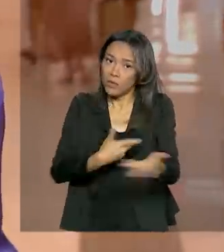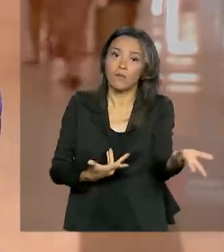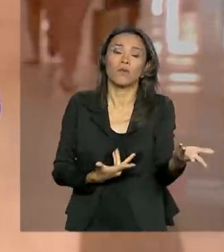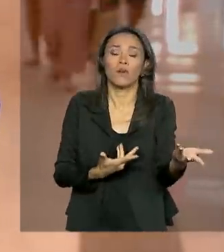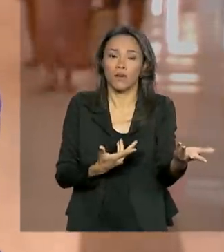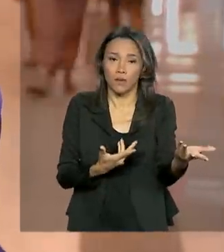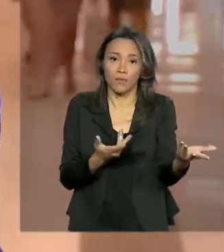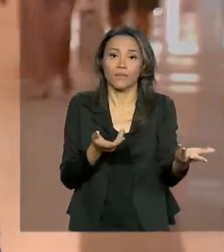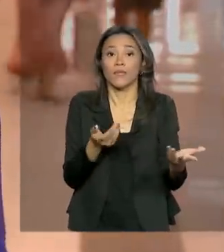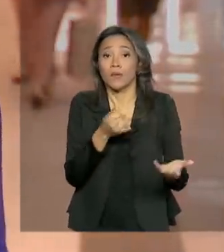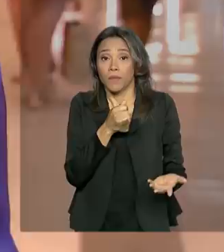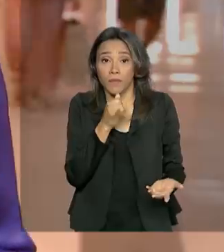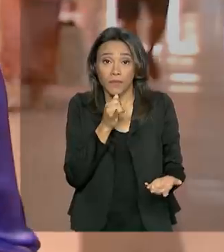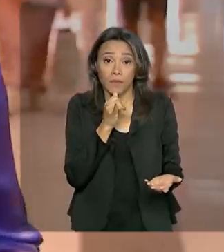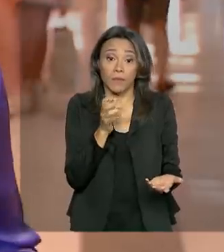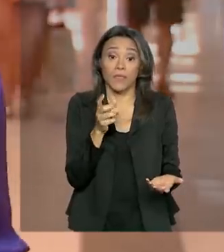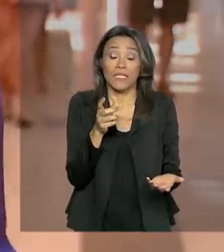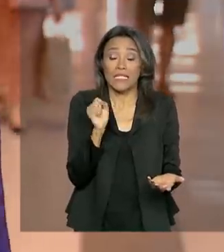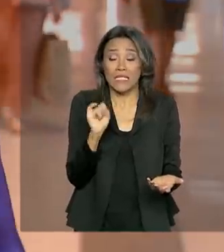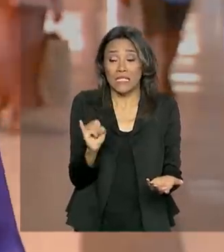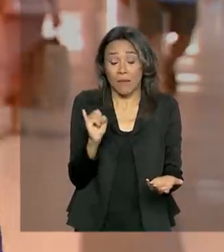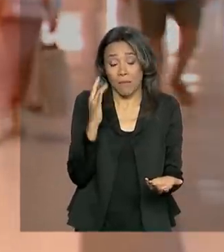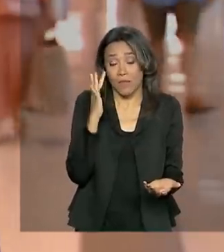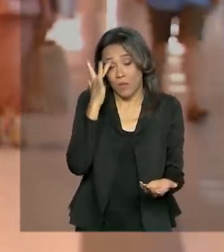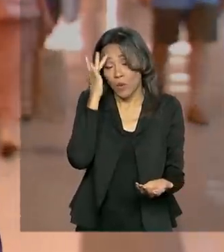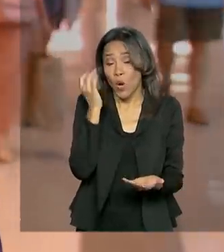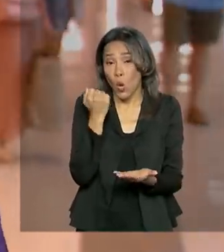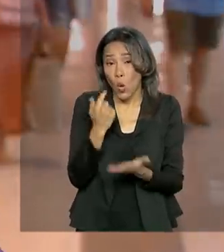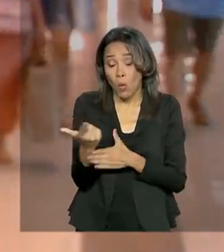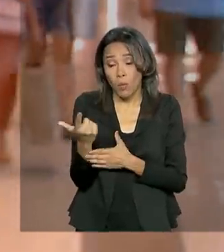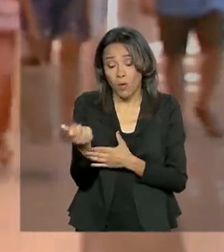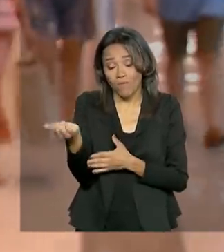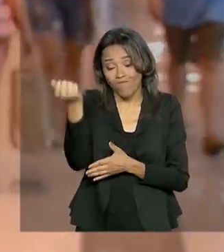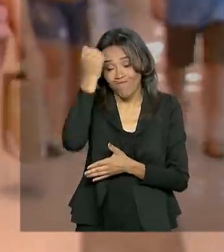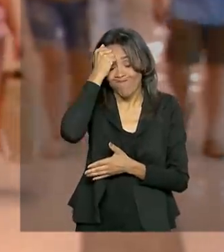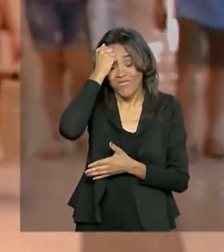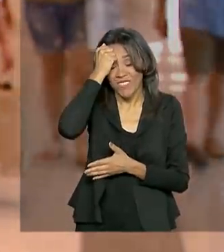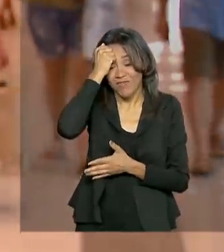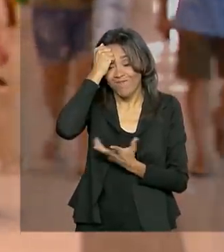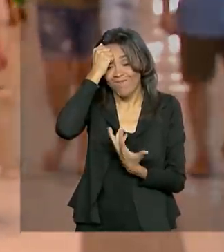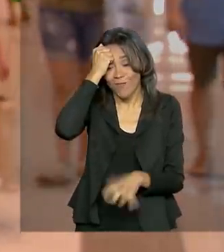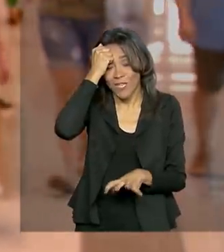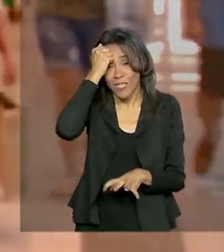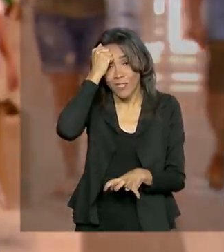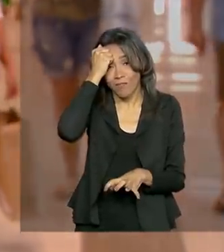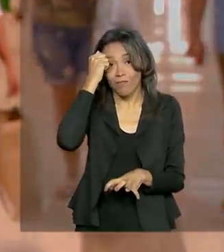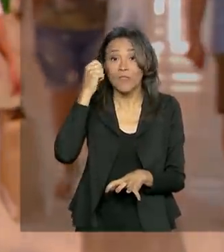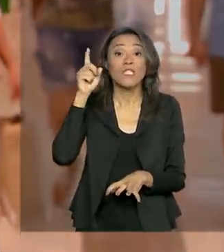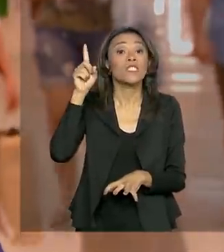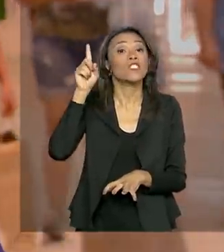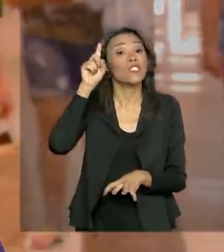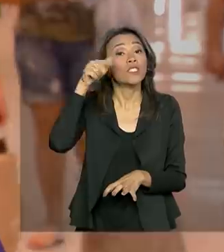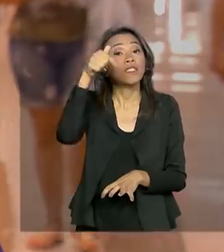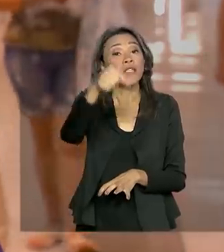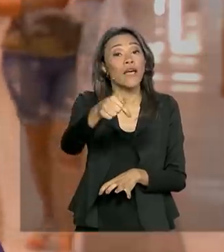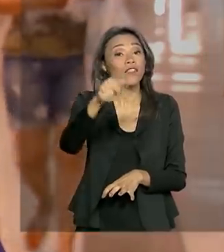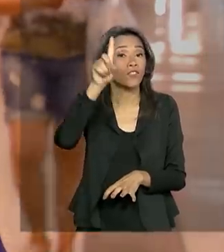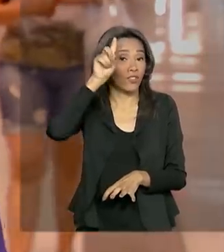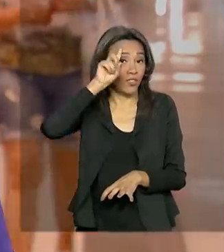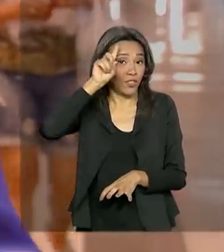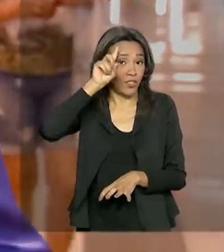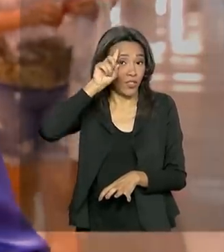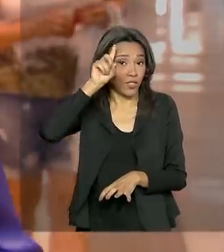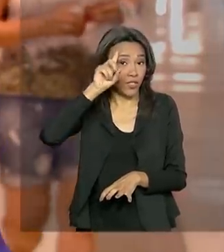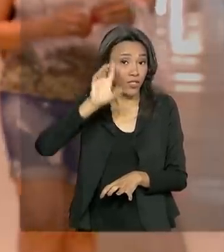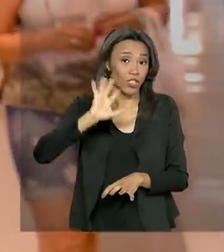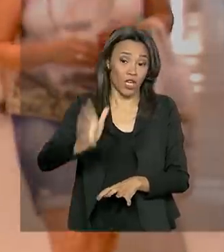com um adicional, o de se arrepender pela compra. Neste caso, o consumidor tem até 7 dias a partir do momento em